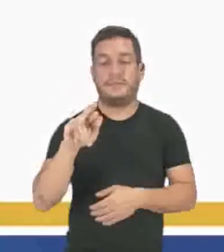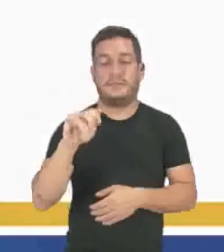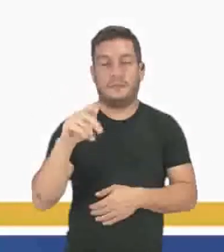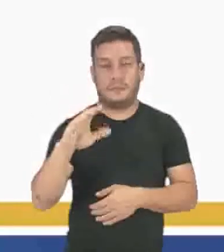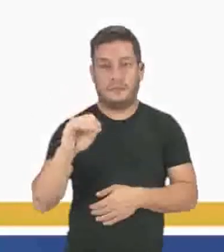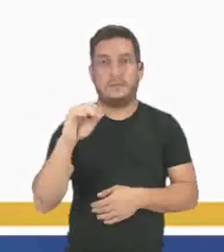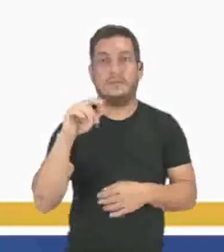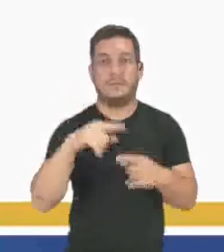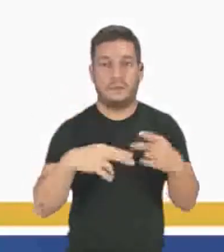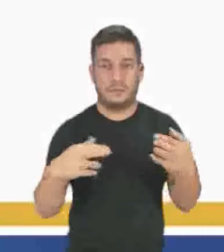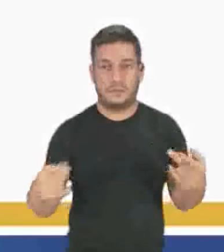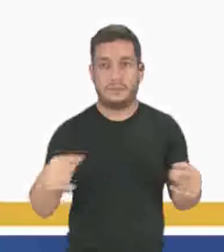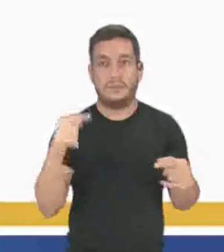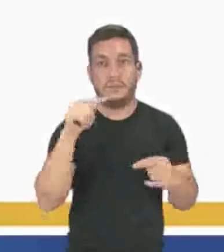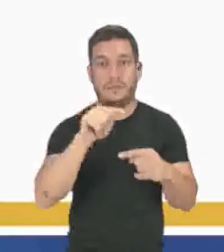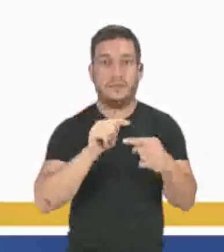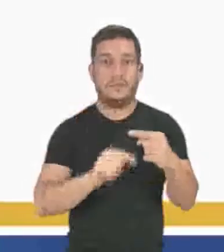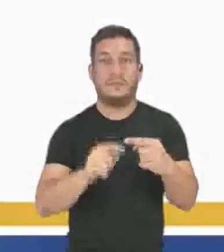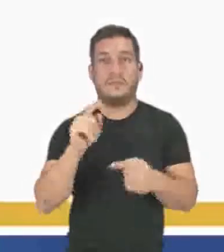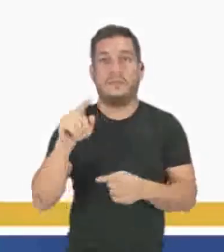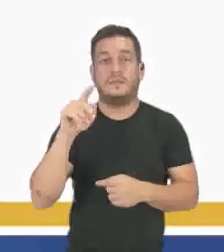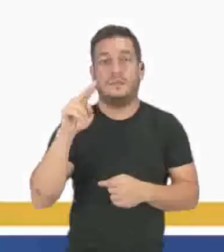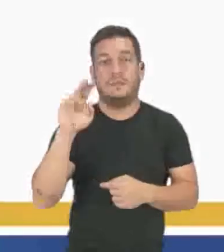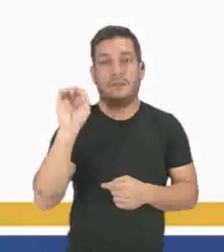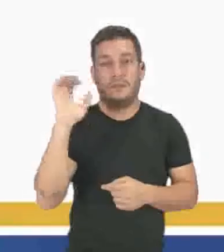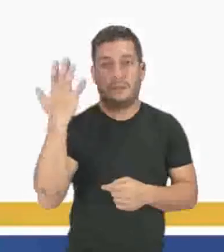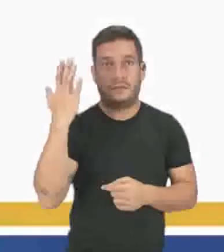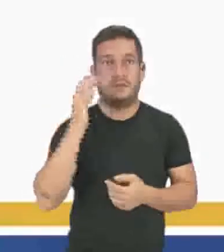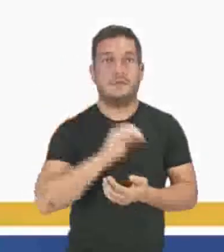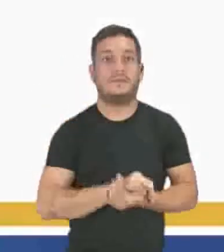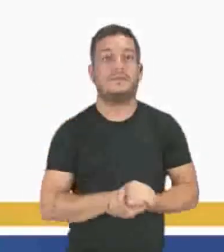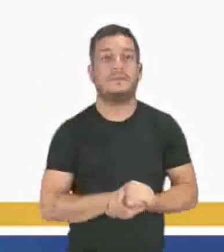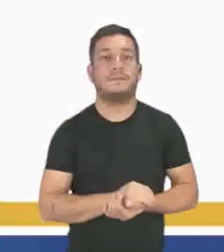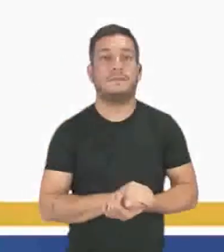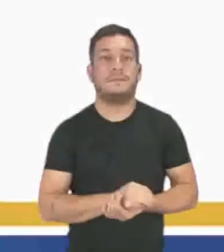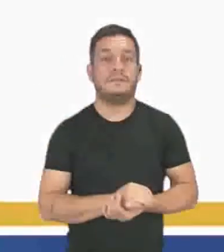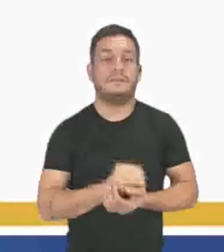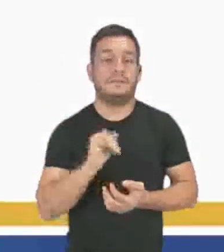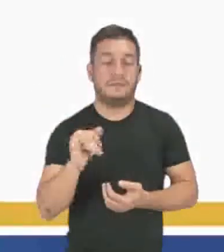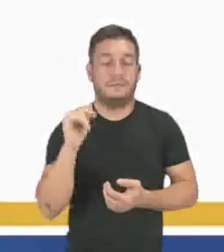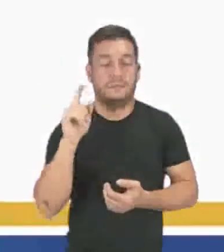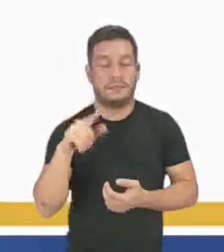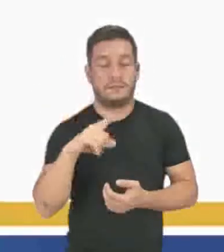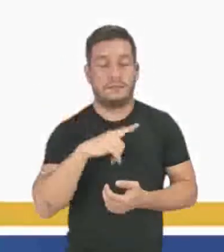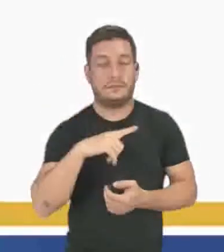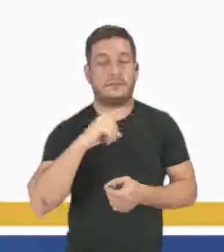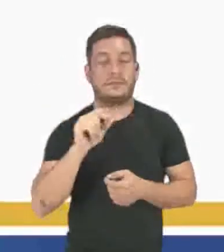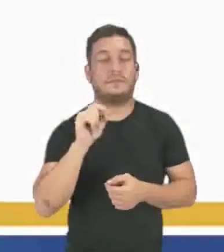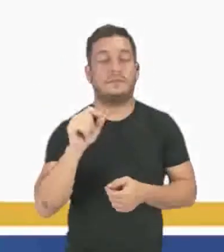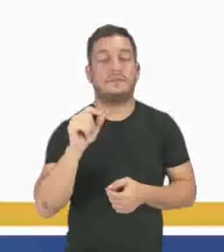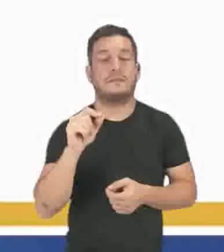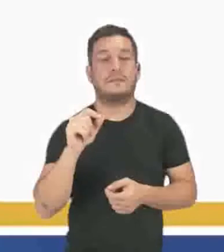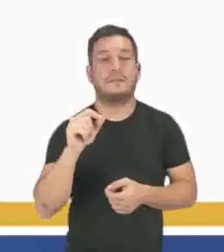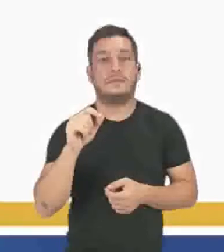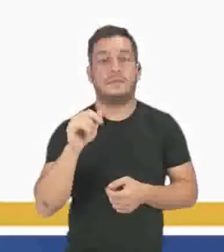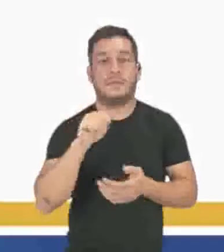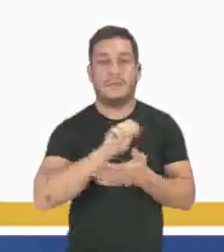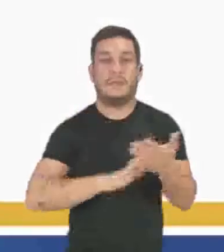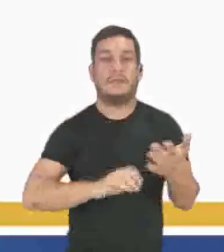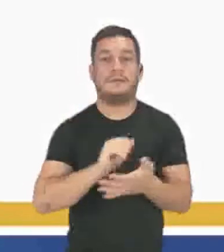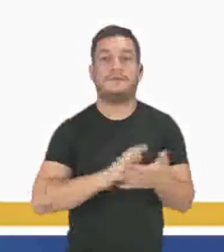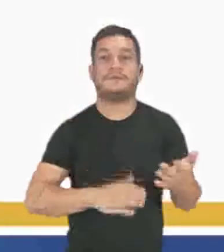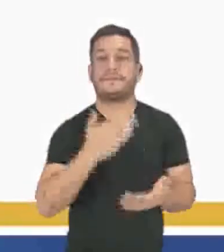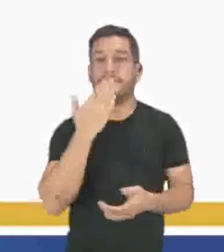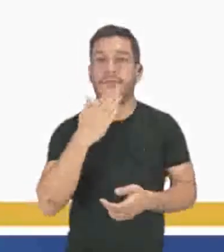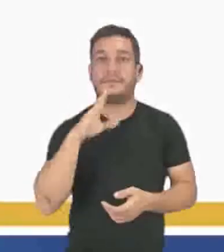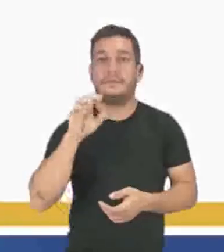concentração do produto dividido pela variação do tempo. Se no caso a gente tiver a concentração, se o exercício pedir